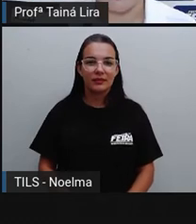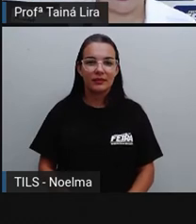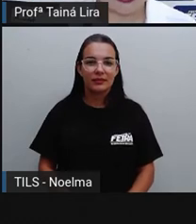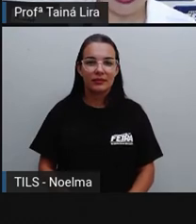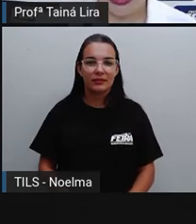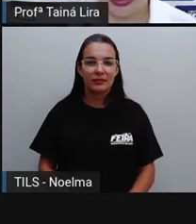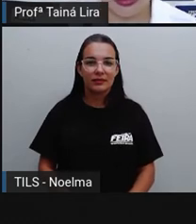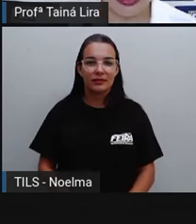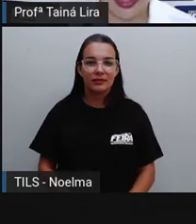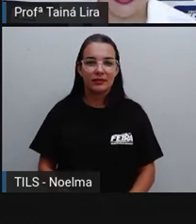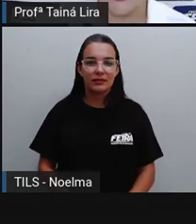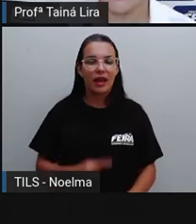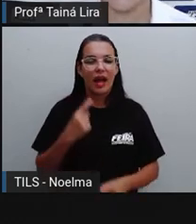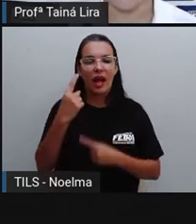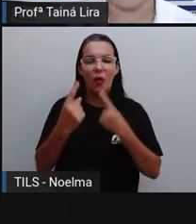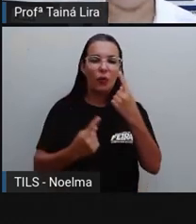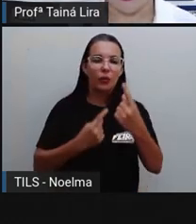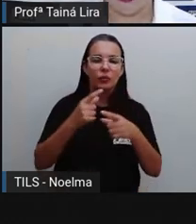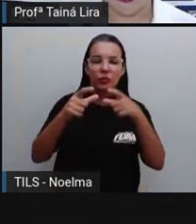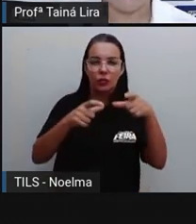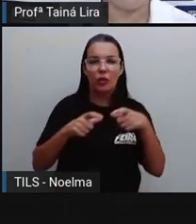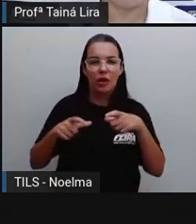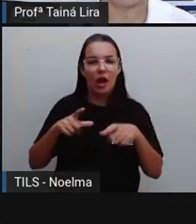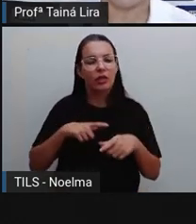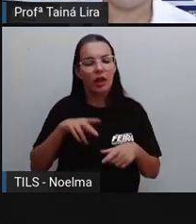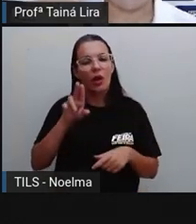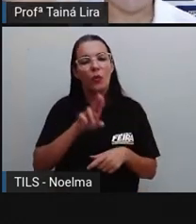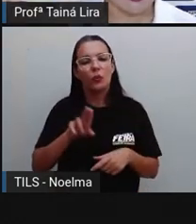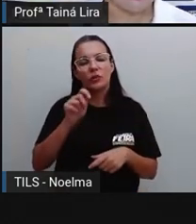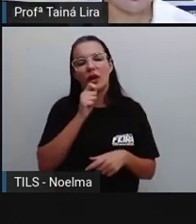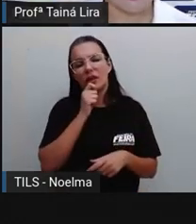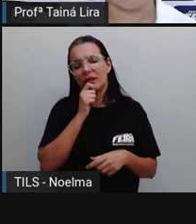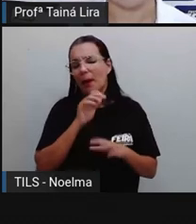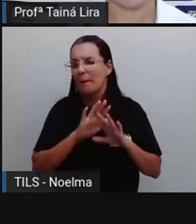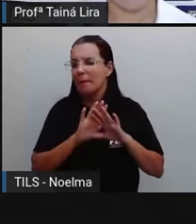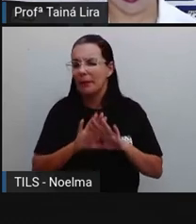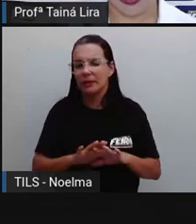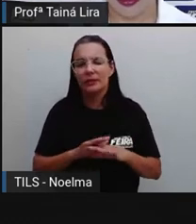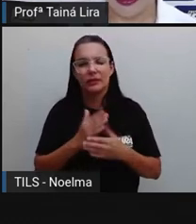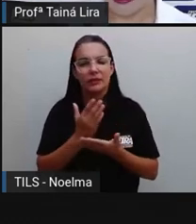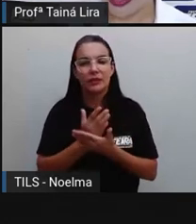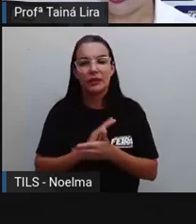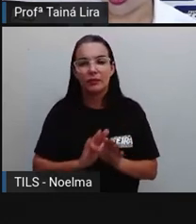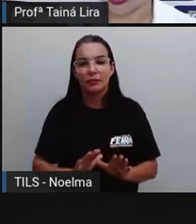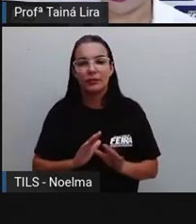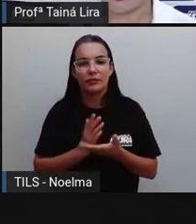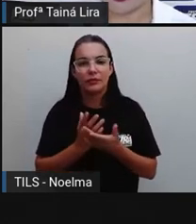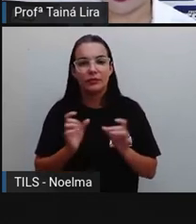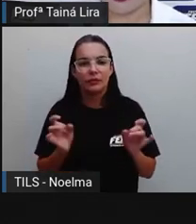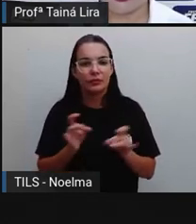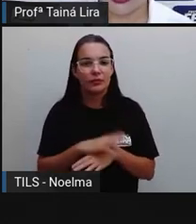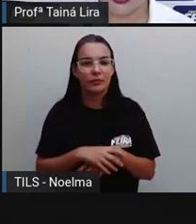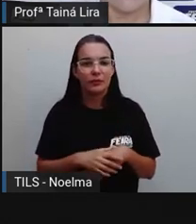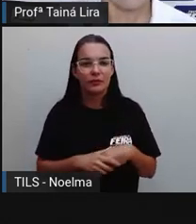né? É menos comum usar o mimeógrafo, mas a maioria dos lugares usam a impressora.